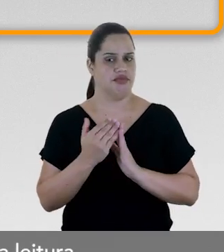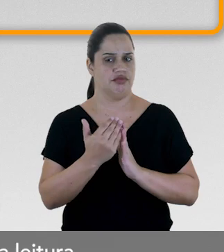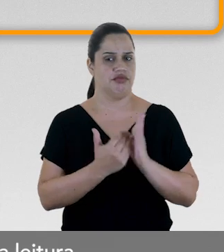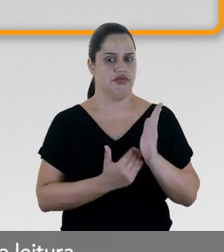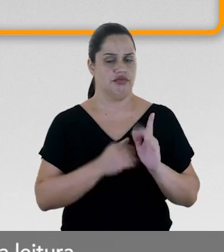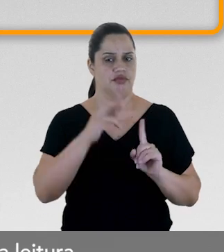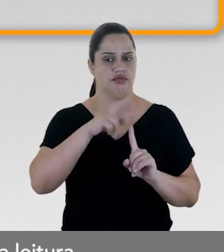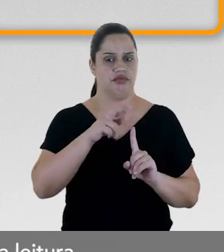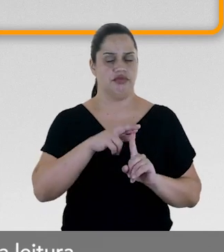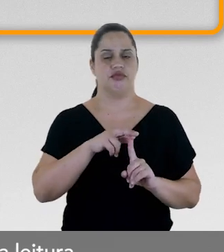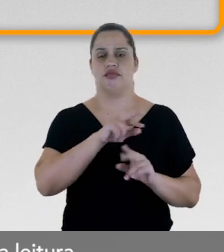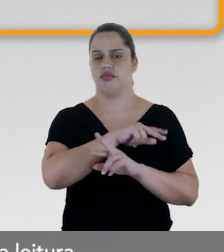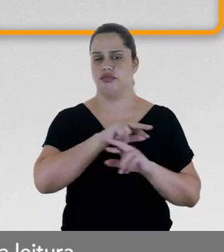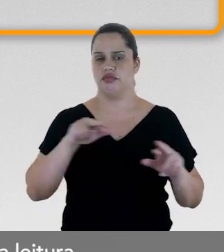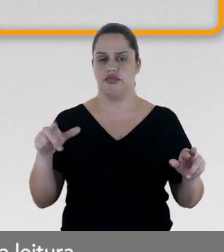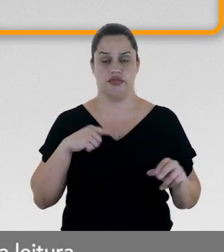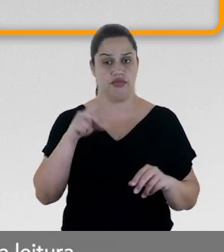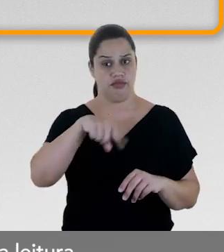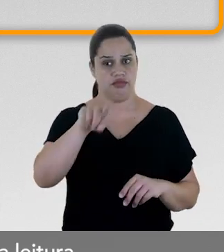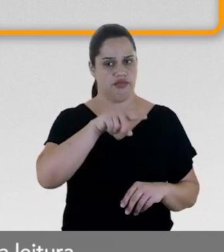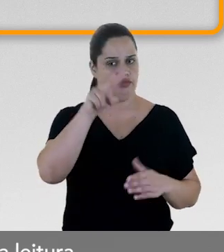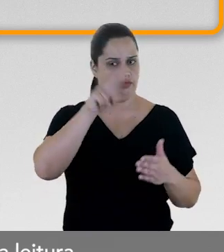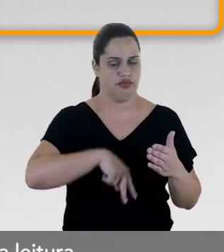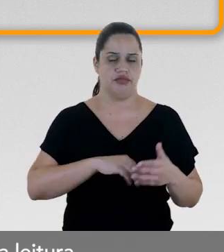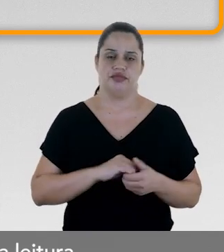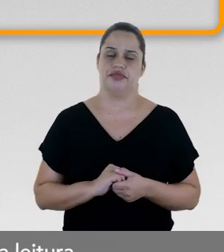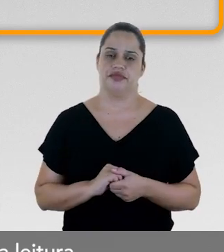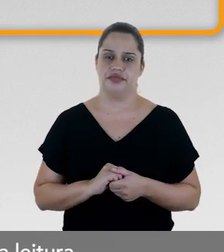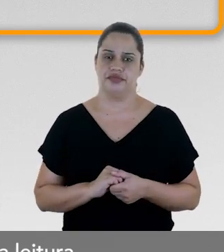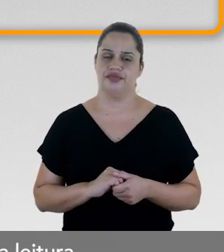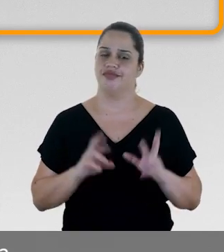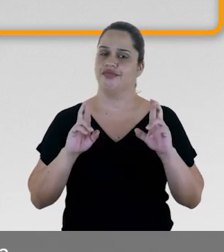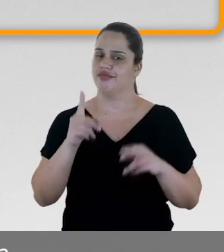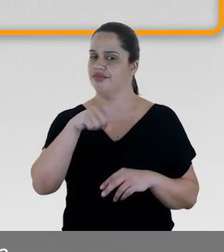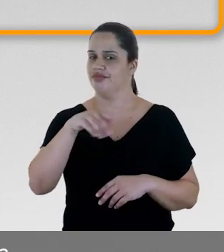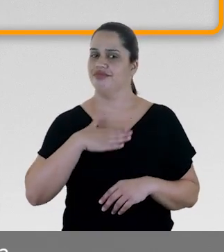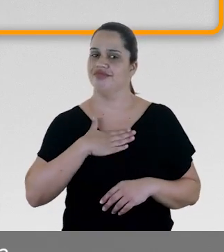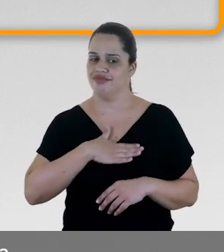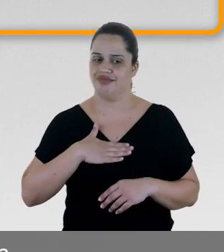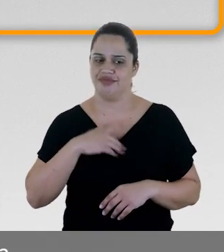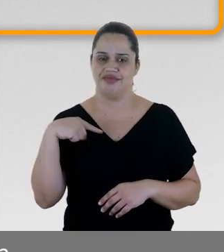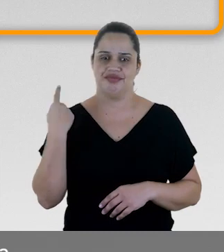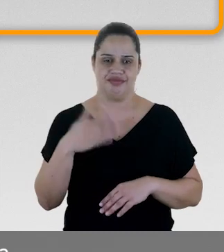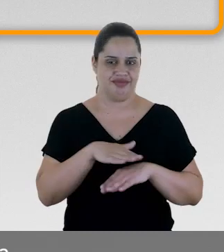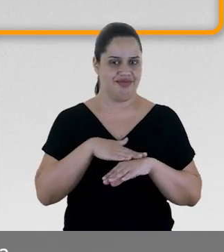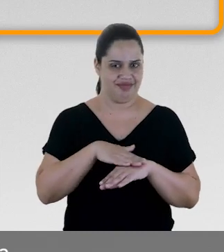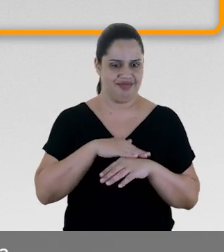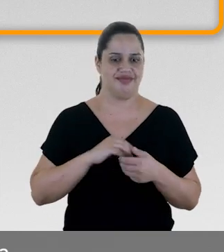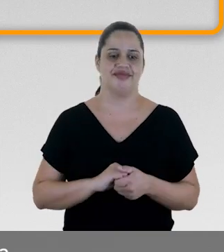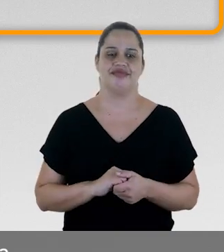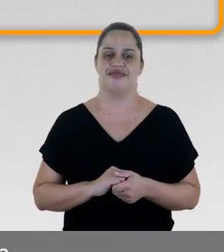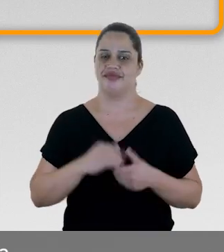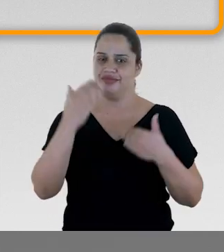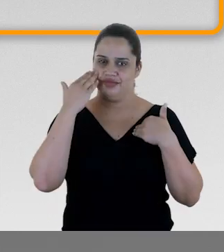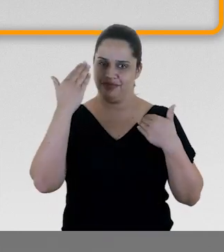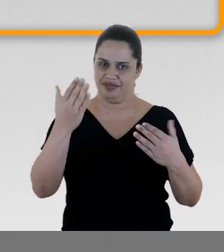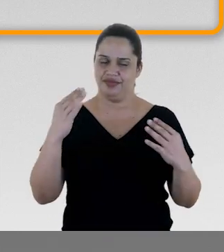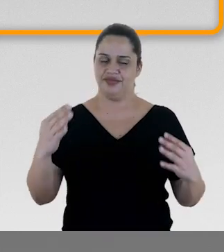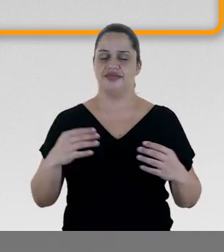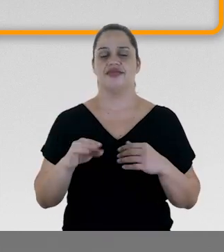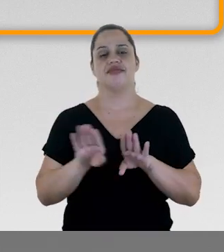uma lista de referências valiosa para a sua leitura. Espero que tenha gostado da nossa conversa.